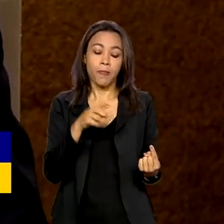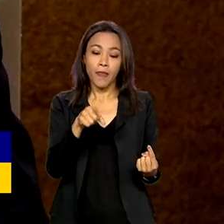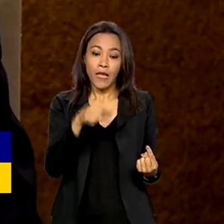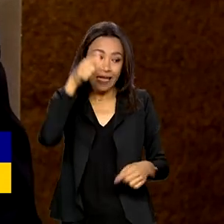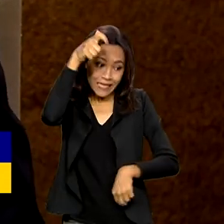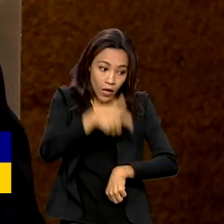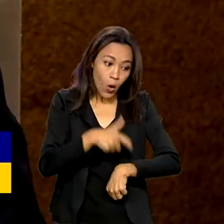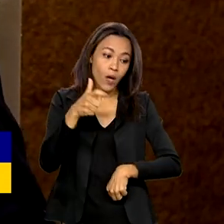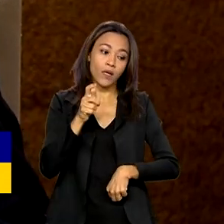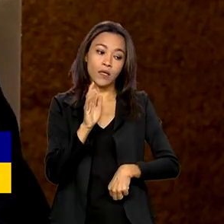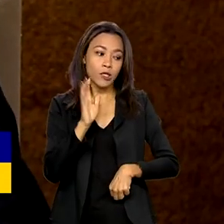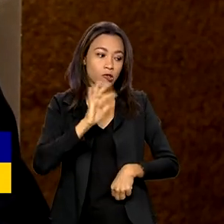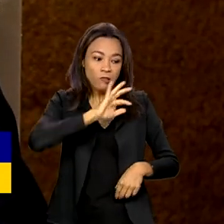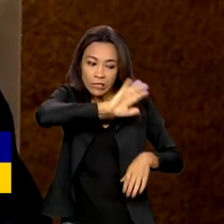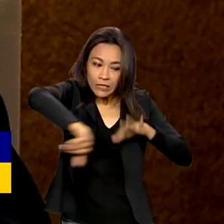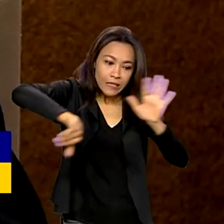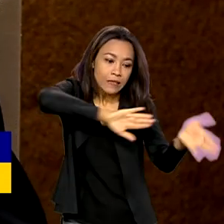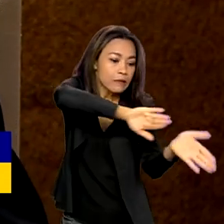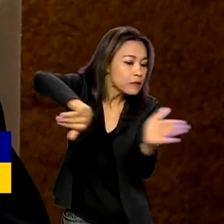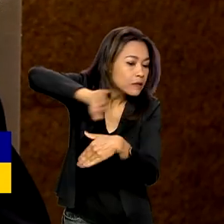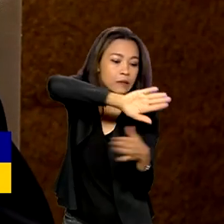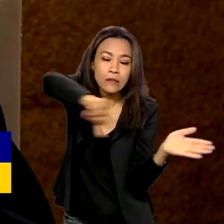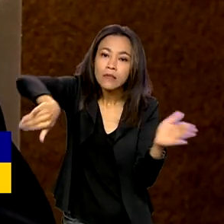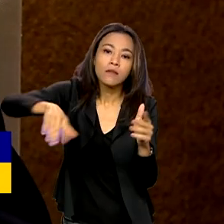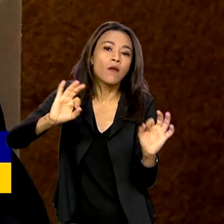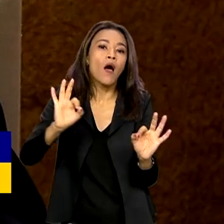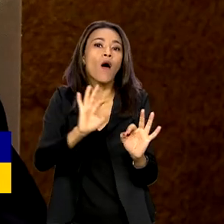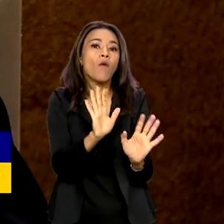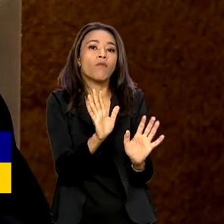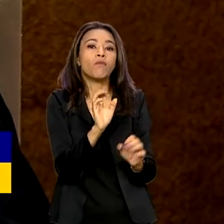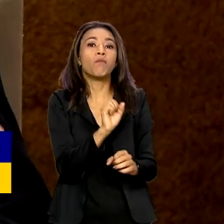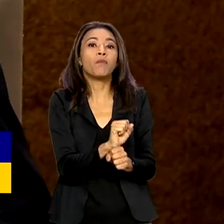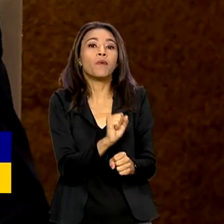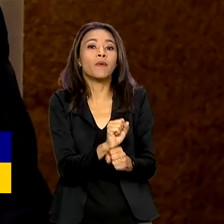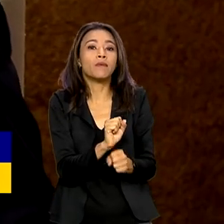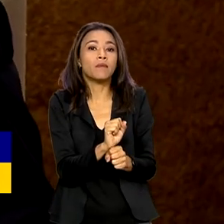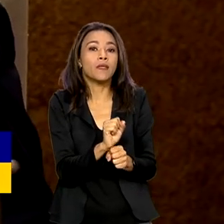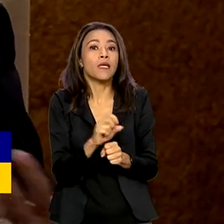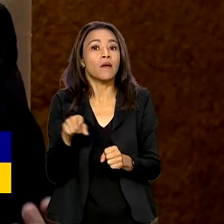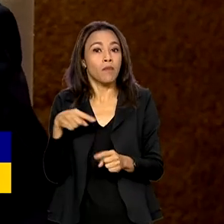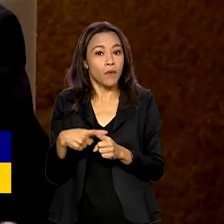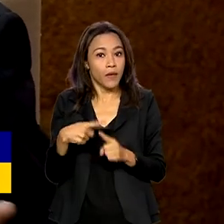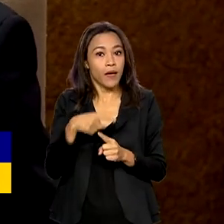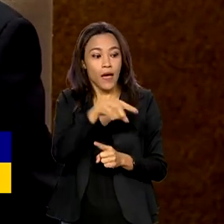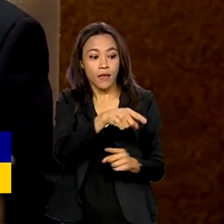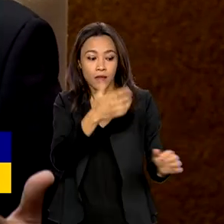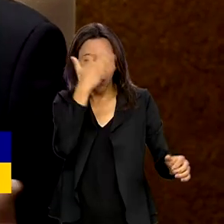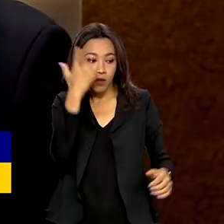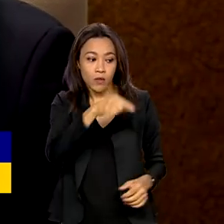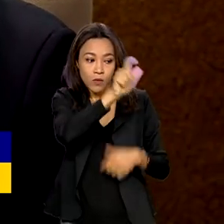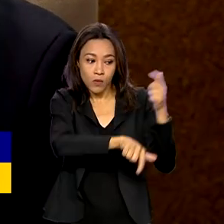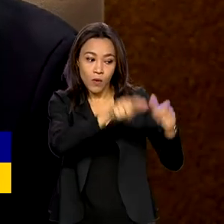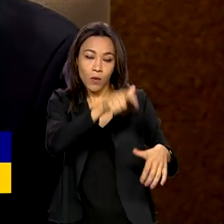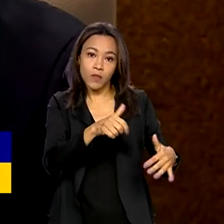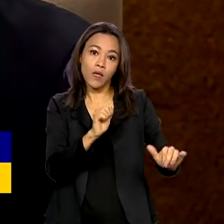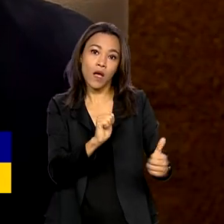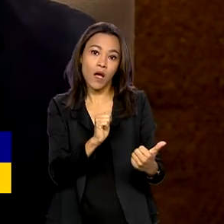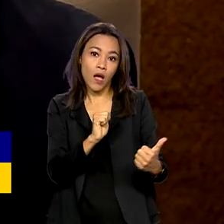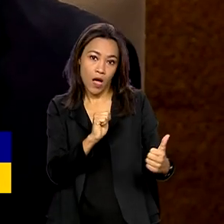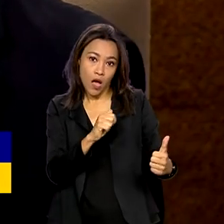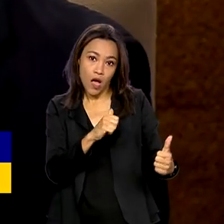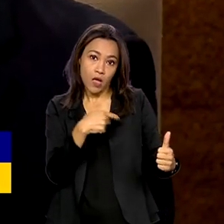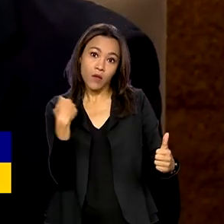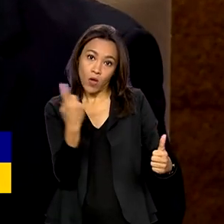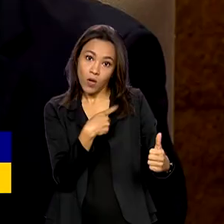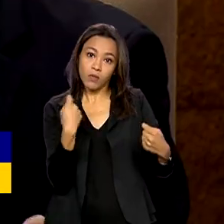dessa situação. Porque há pessoas que também são clientes do Ministério Público Federal, entre aspas, clientes, no sentido de que nós devemos